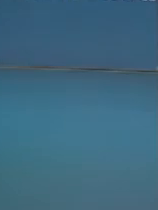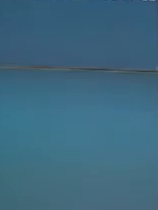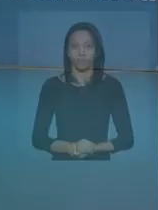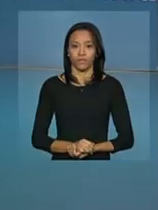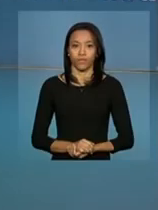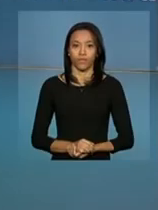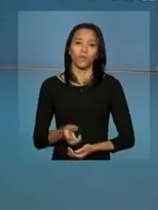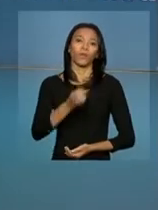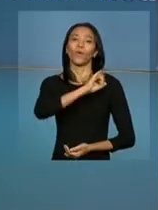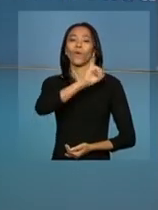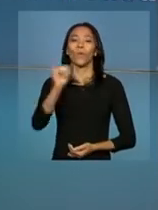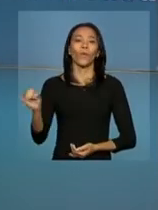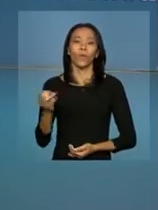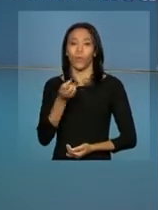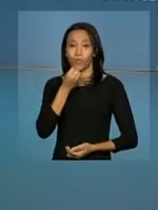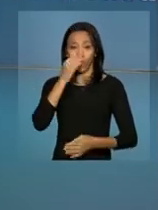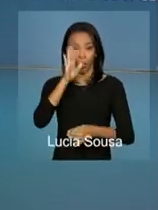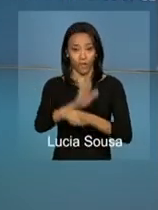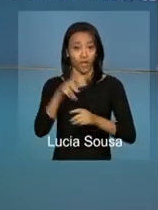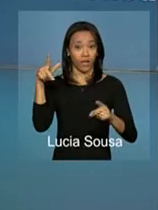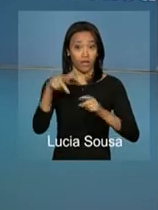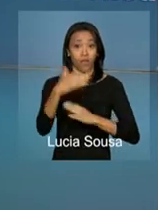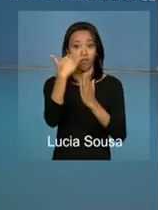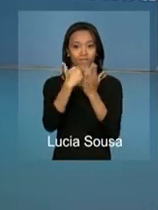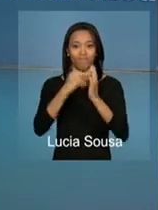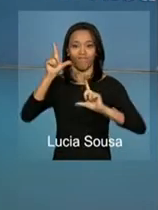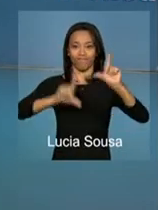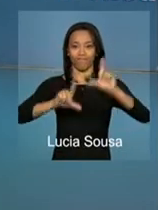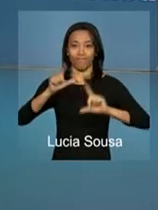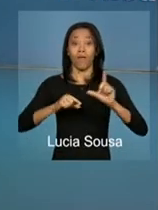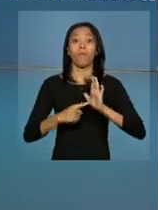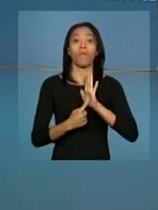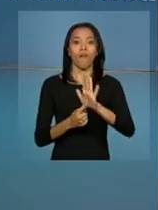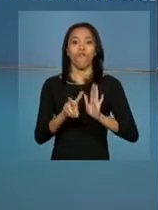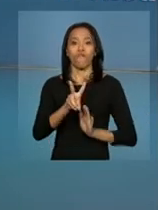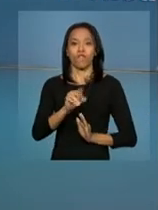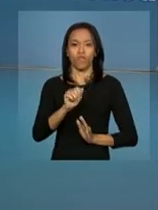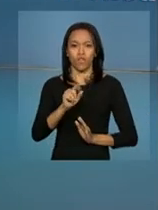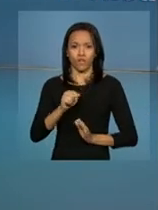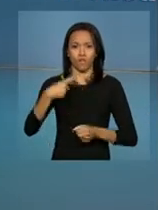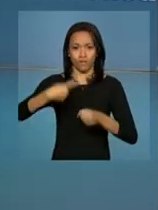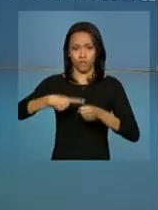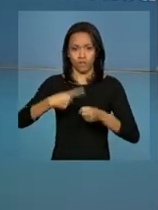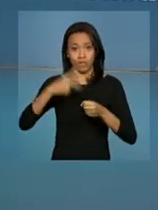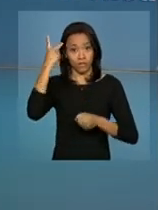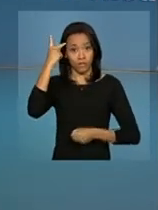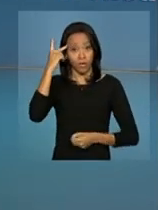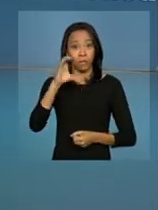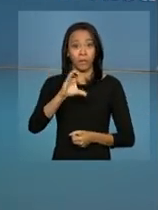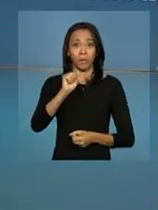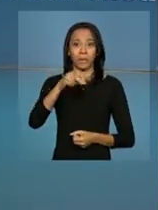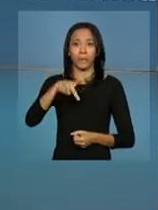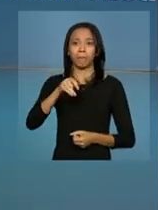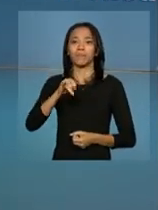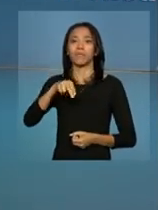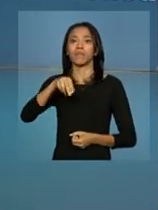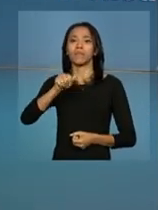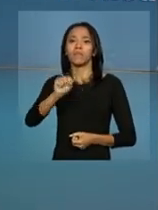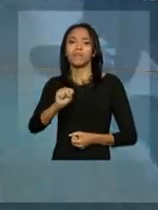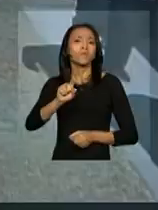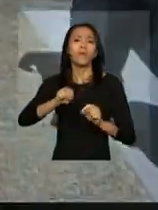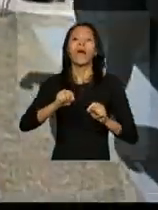Olá, boa tarde, interrompemos a programação para ir ao vivo a Campinas, no estado de São Paulo.